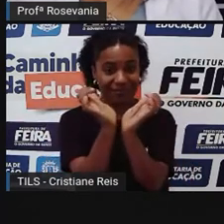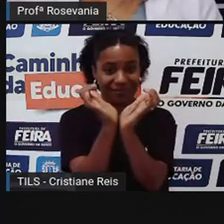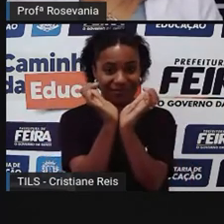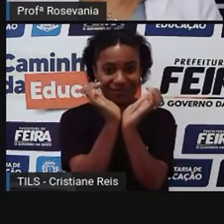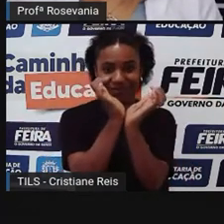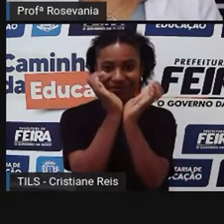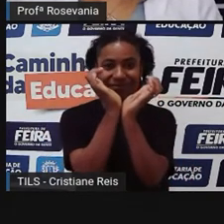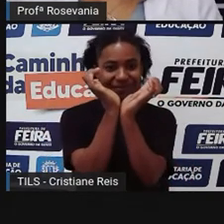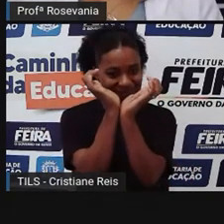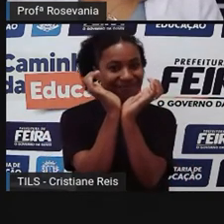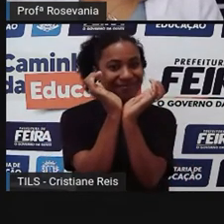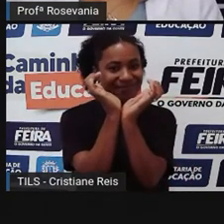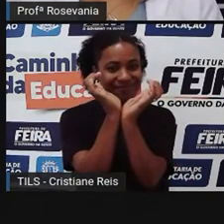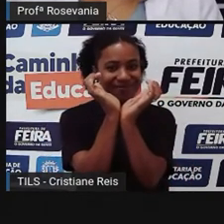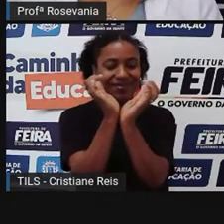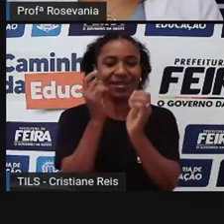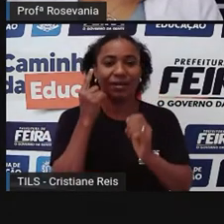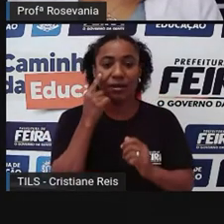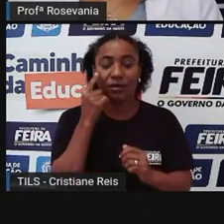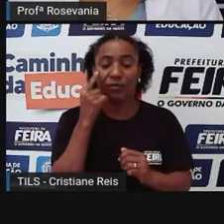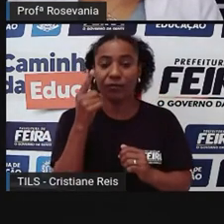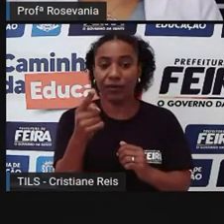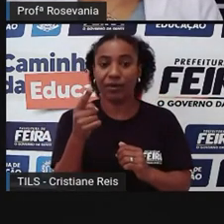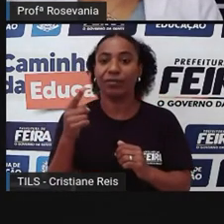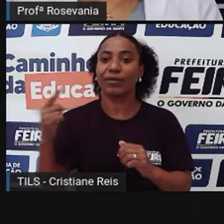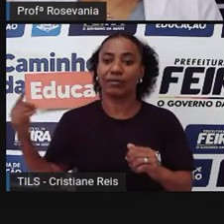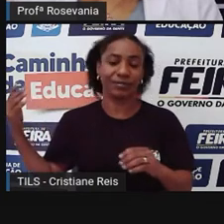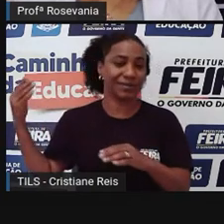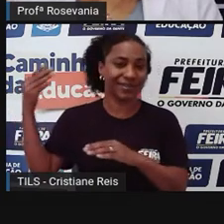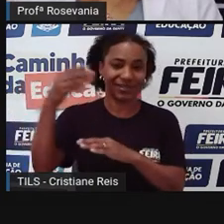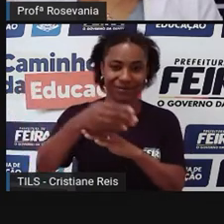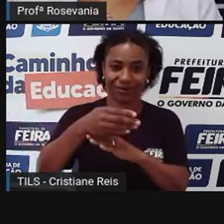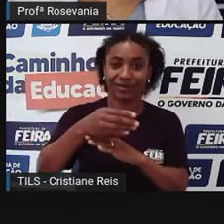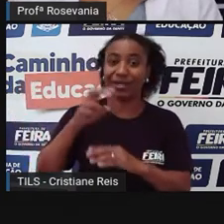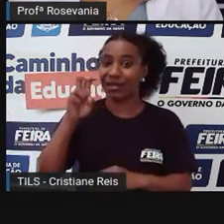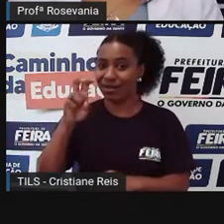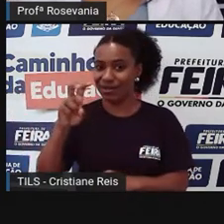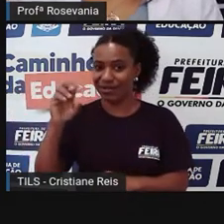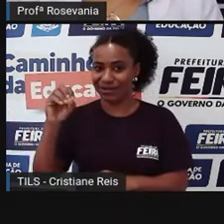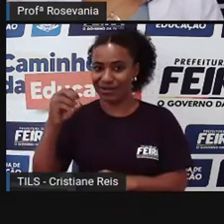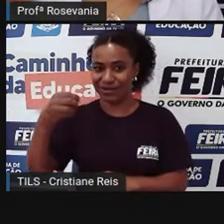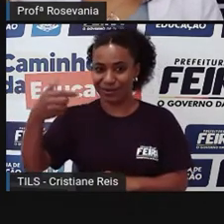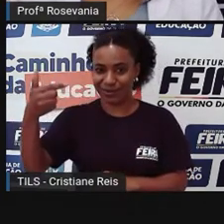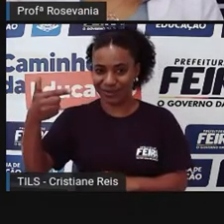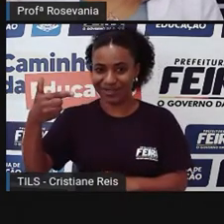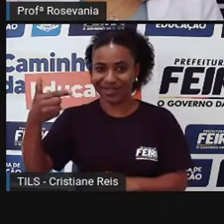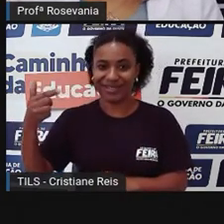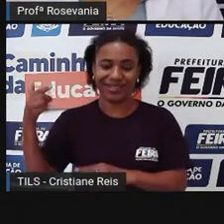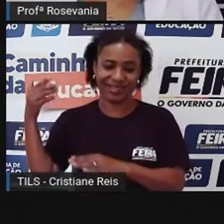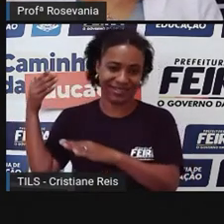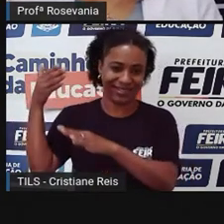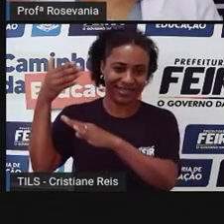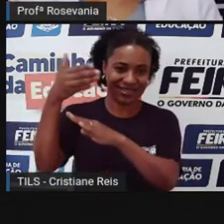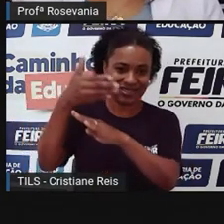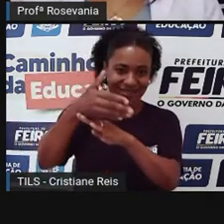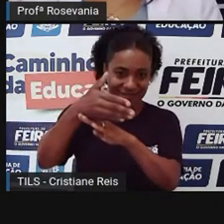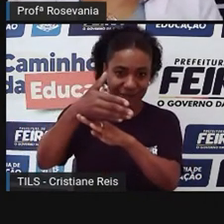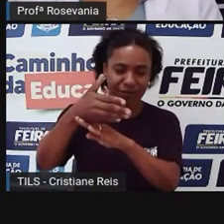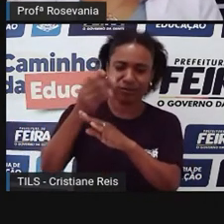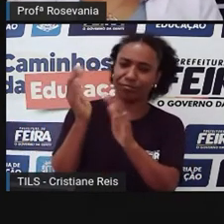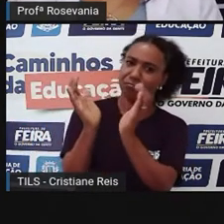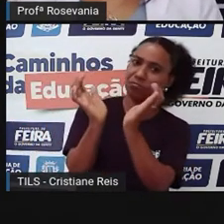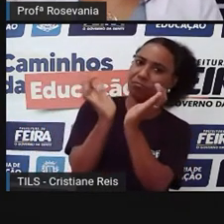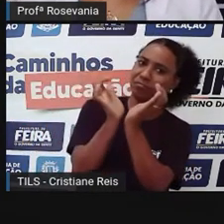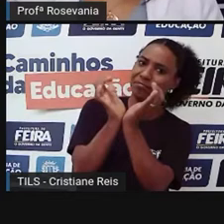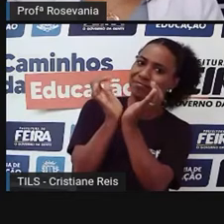ícone, né, de que quando você vem da cidade pela BA 502, né, que acaba se entroncando, né, com